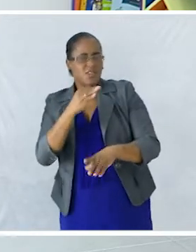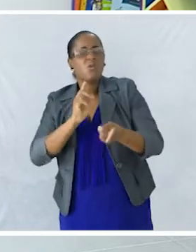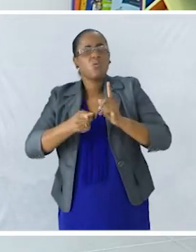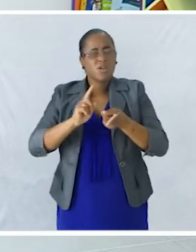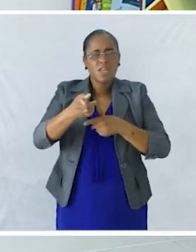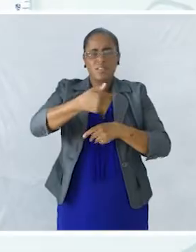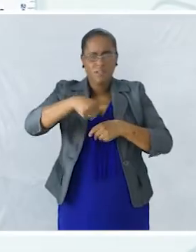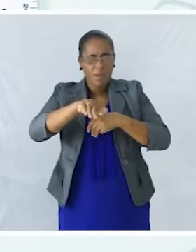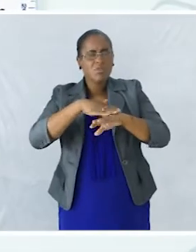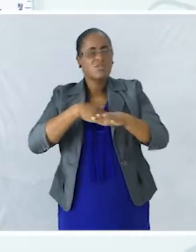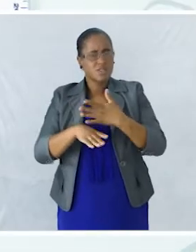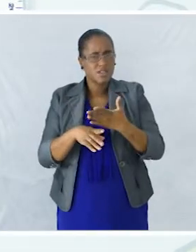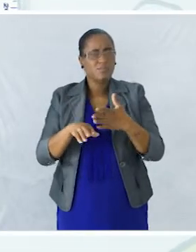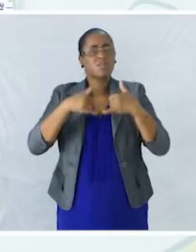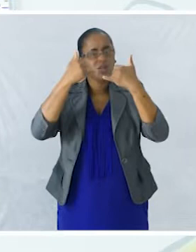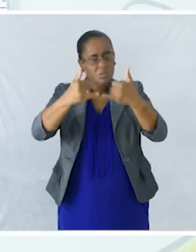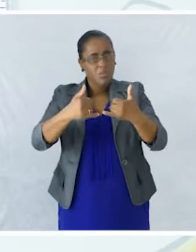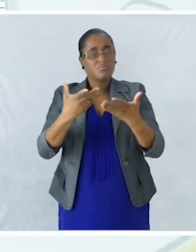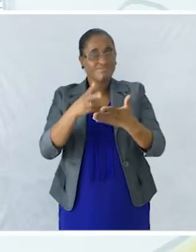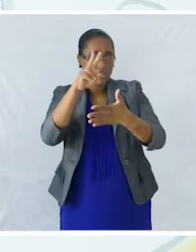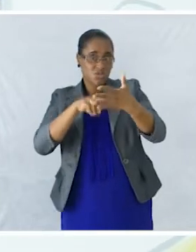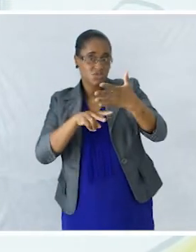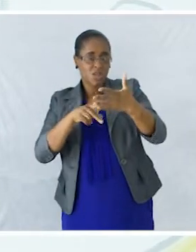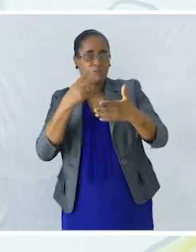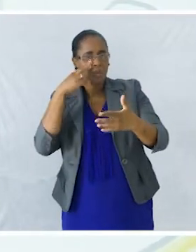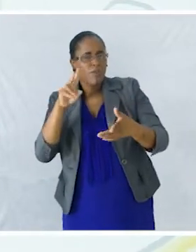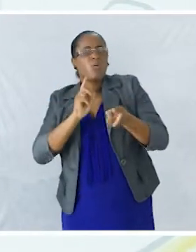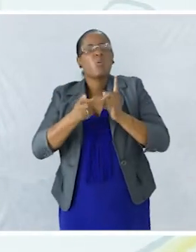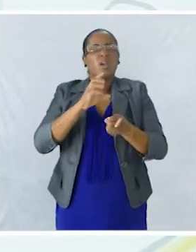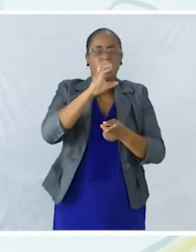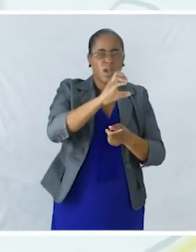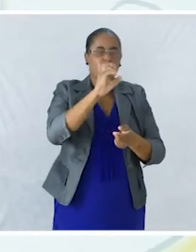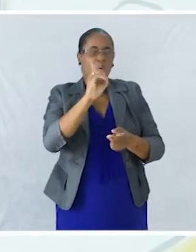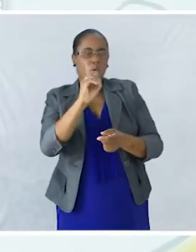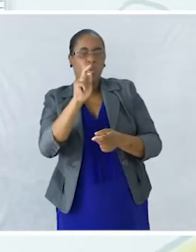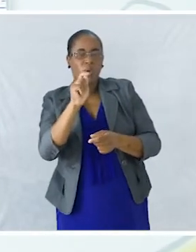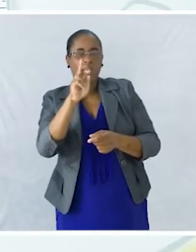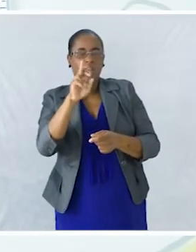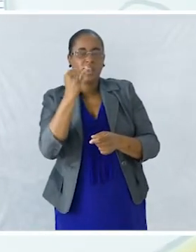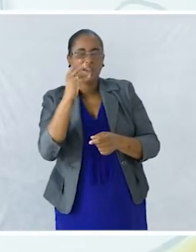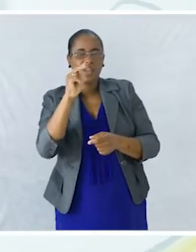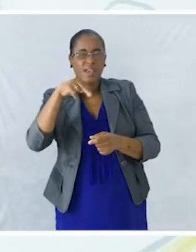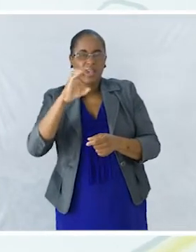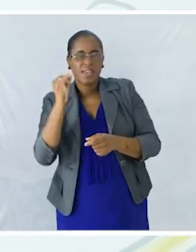textualização Vamos ver O que é coerência E o que é coesão Porque podem ser Palavras novas